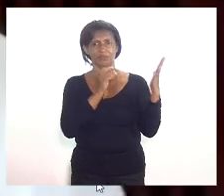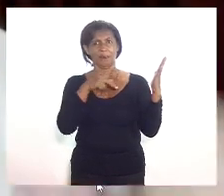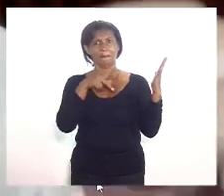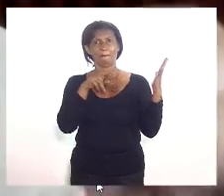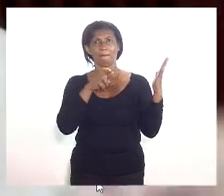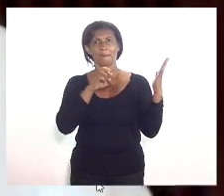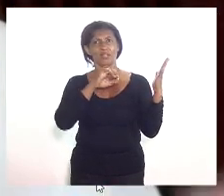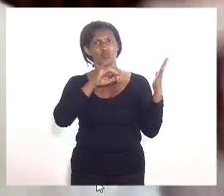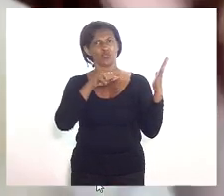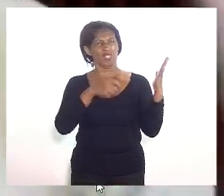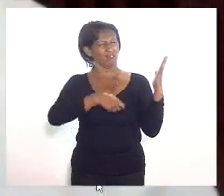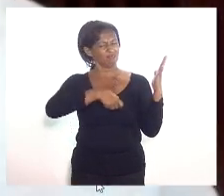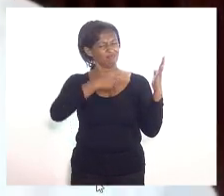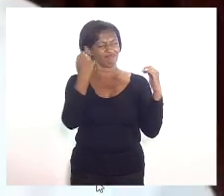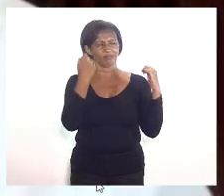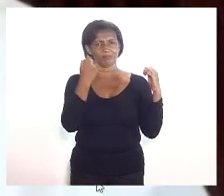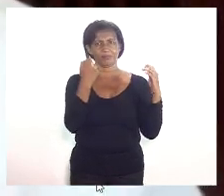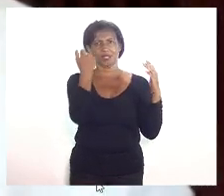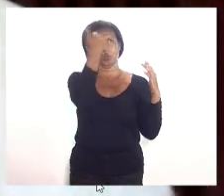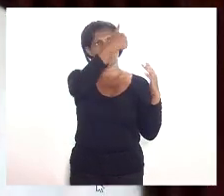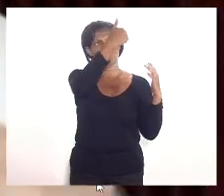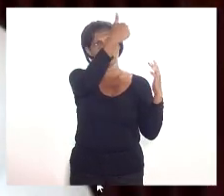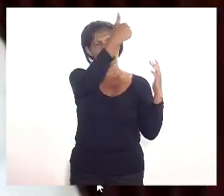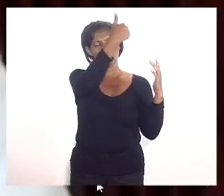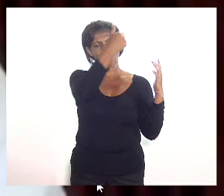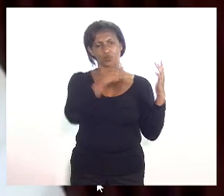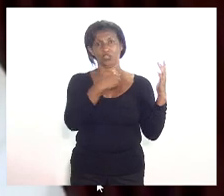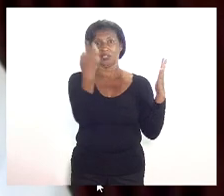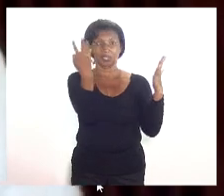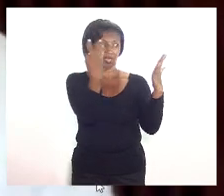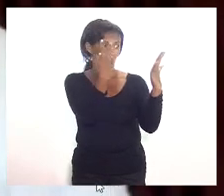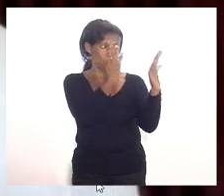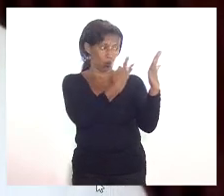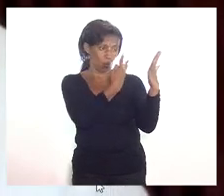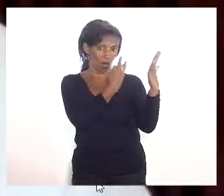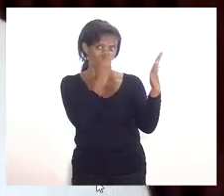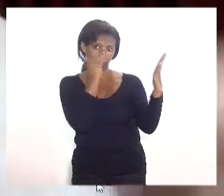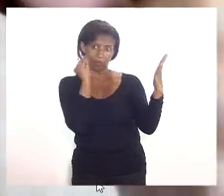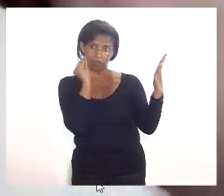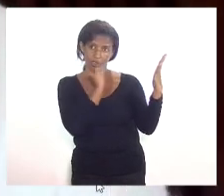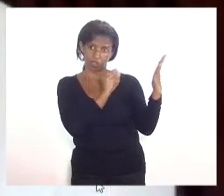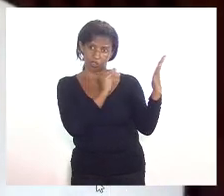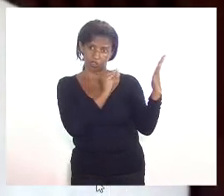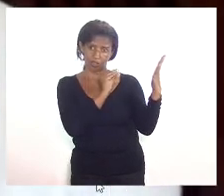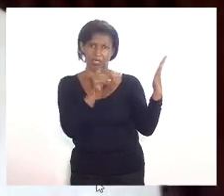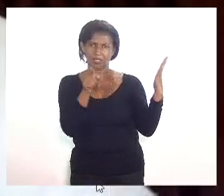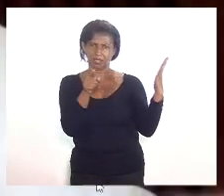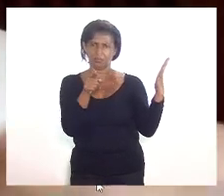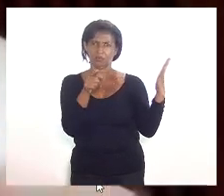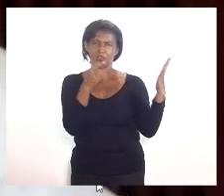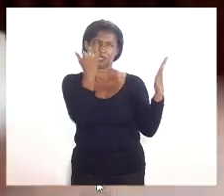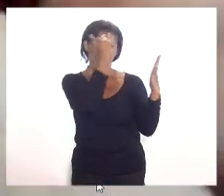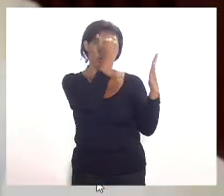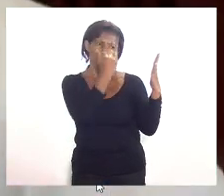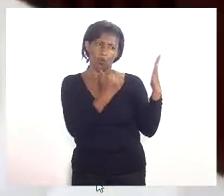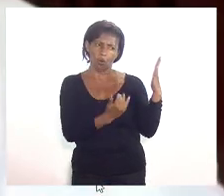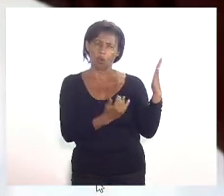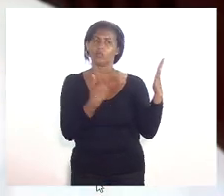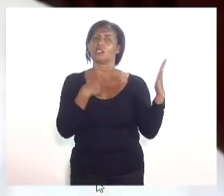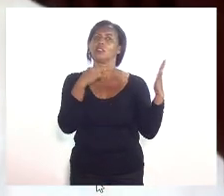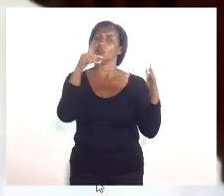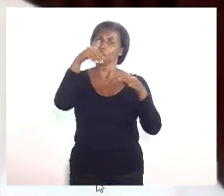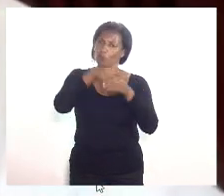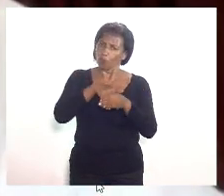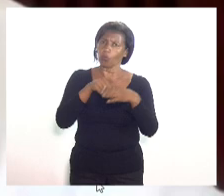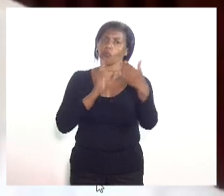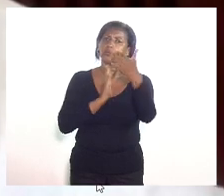aprovação da aglutinativa 1 e 2. E a 4, que foi rejeitada, e Vossa Excelência fez uma questão de ordem, eu quero aprovar